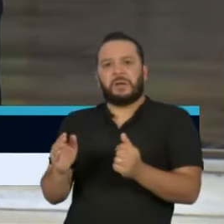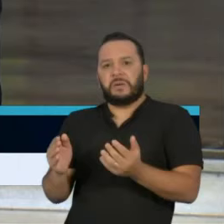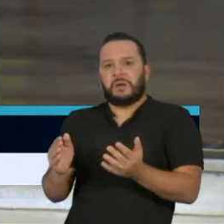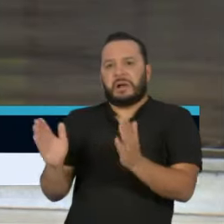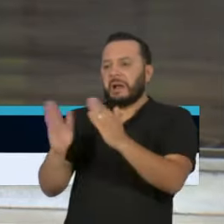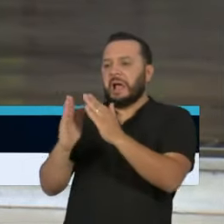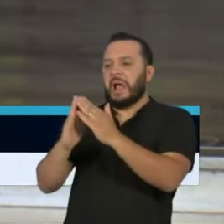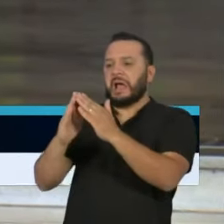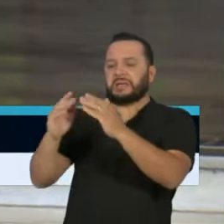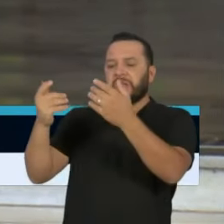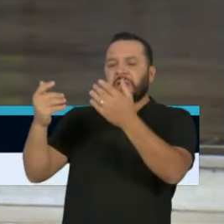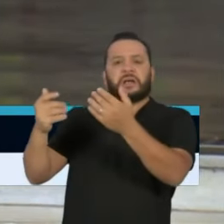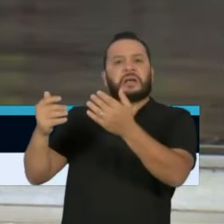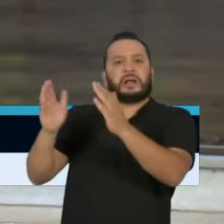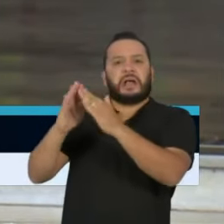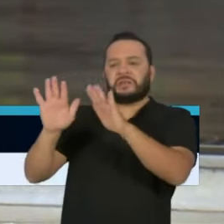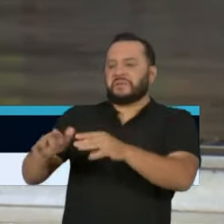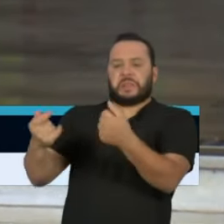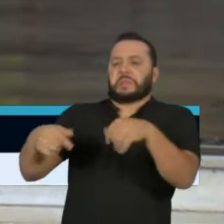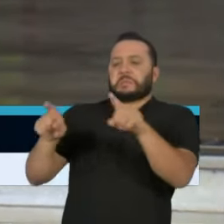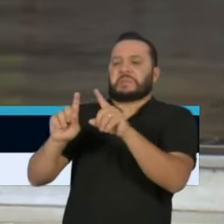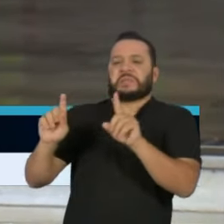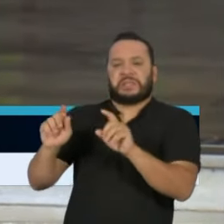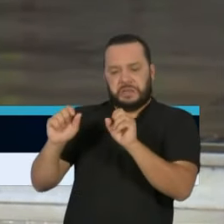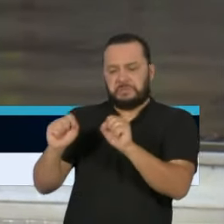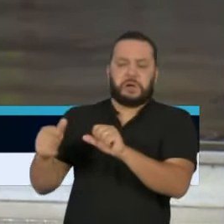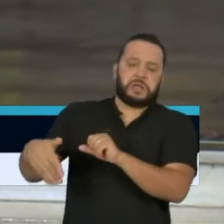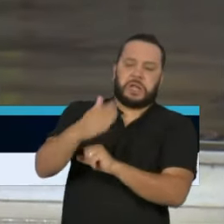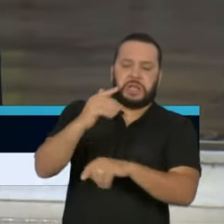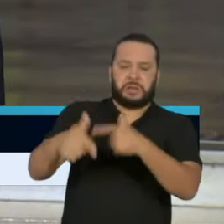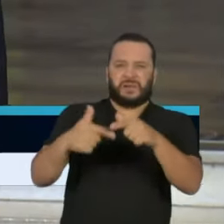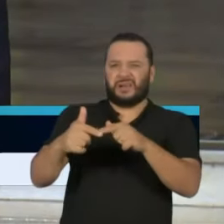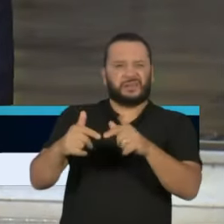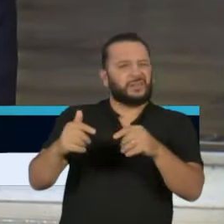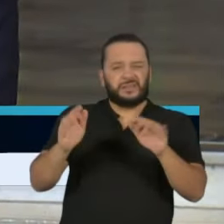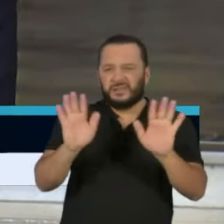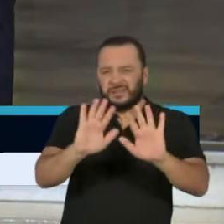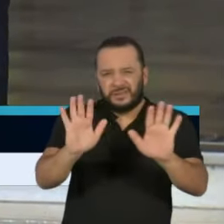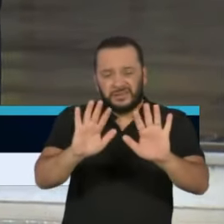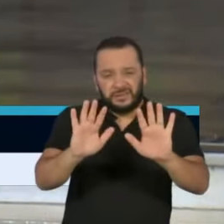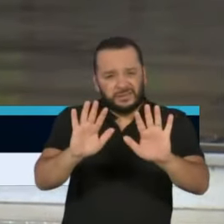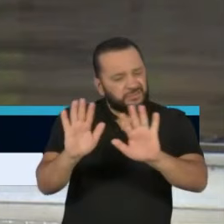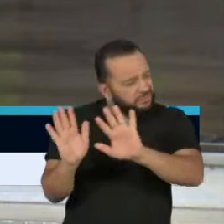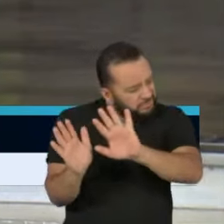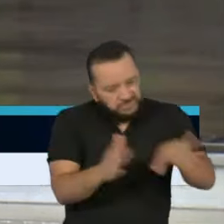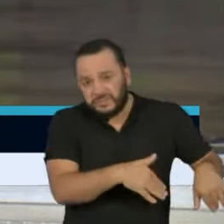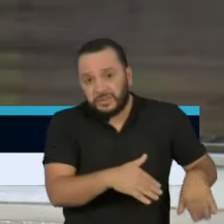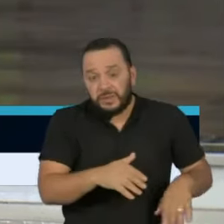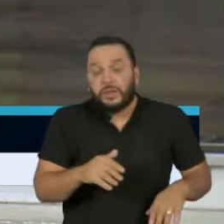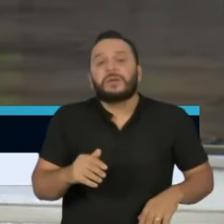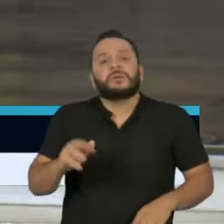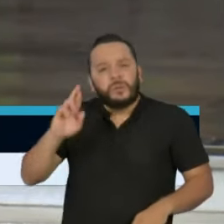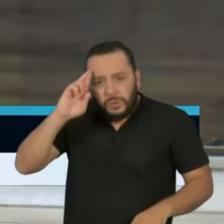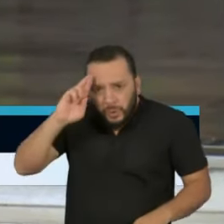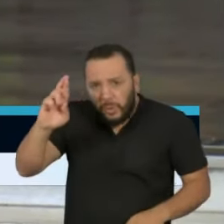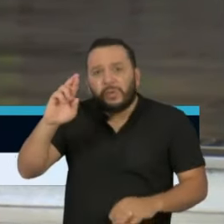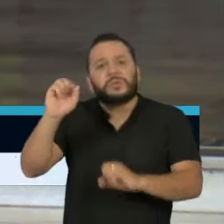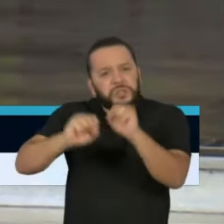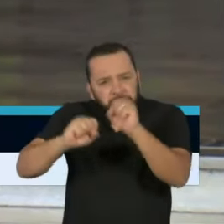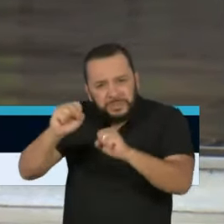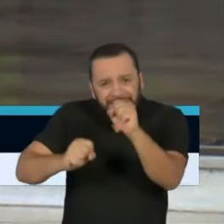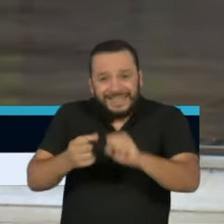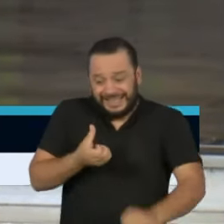Destes empresários que participaram desta terceira reunião, 40 deles, perdão, no total,